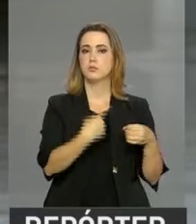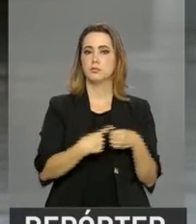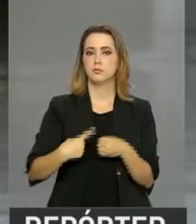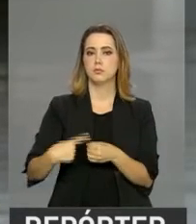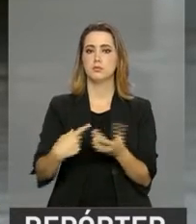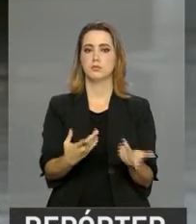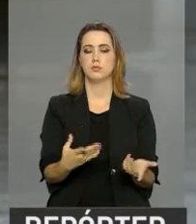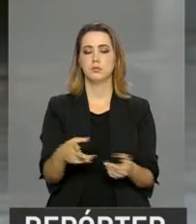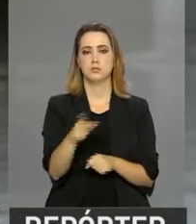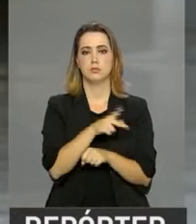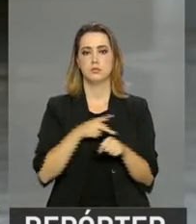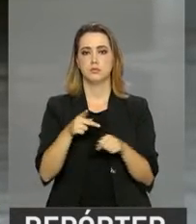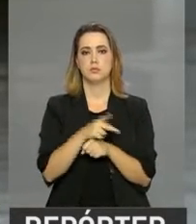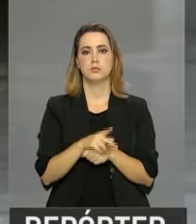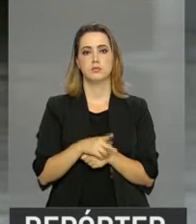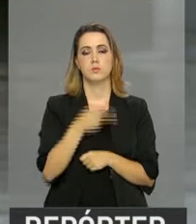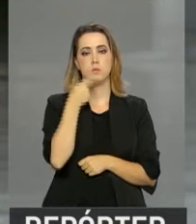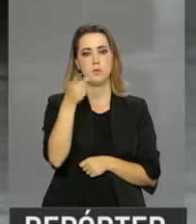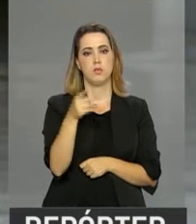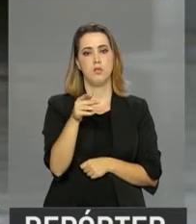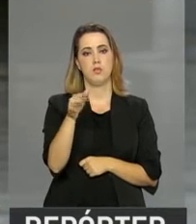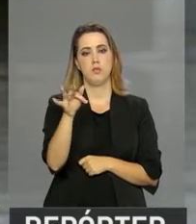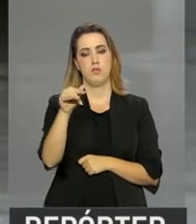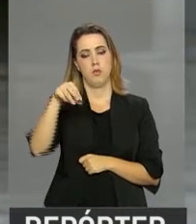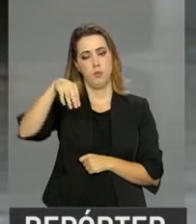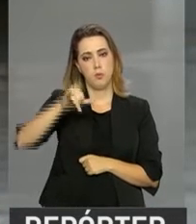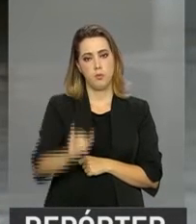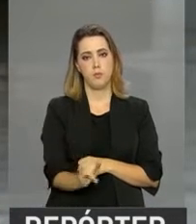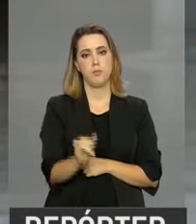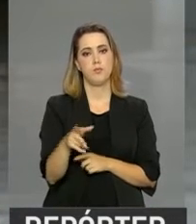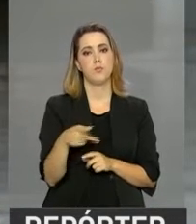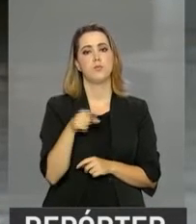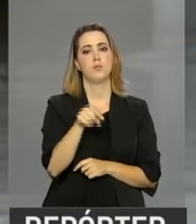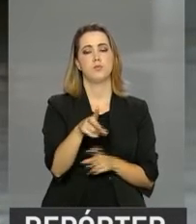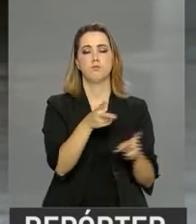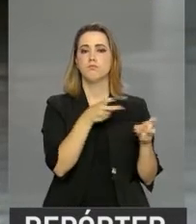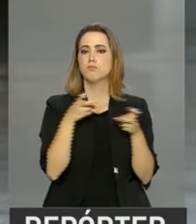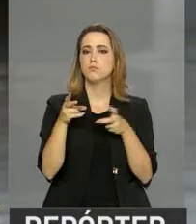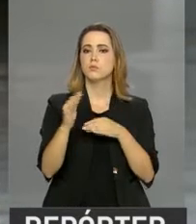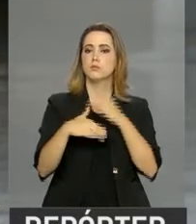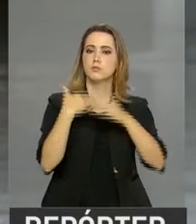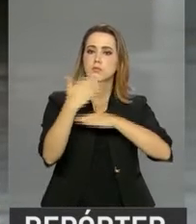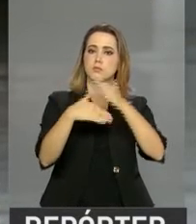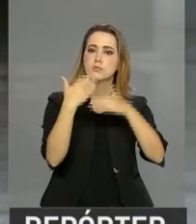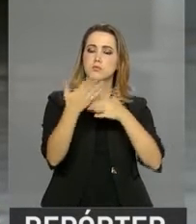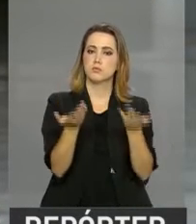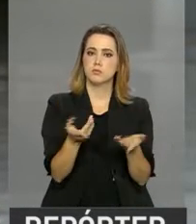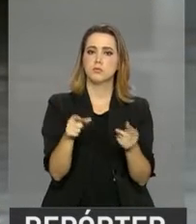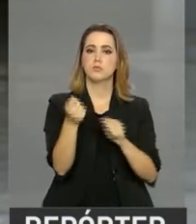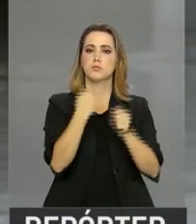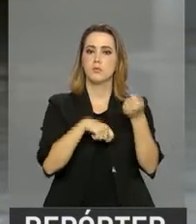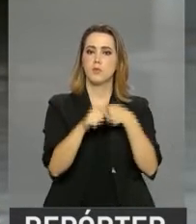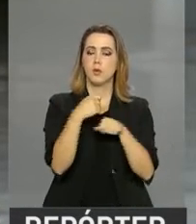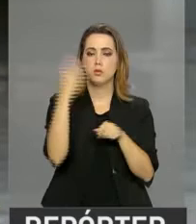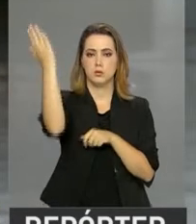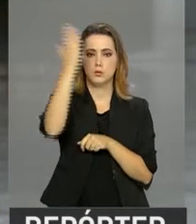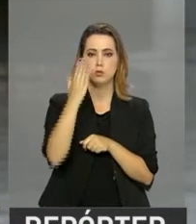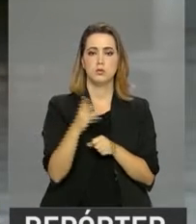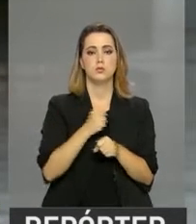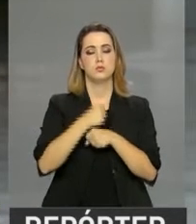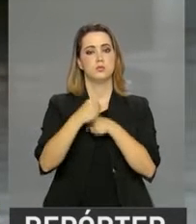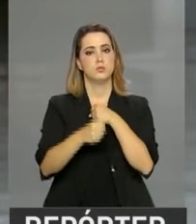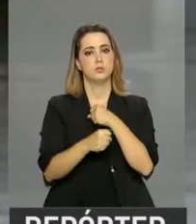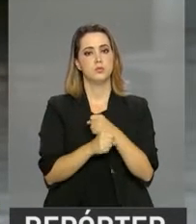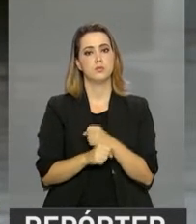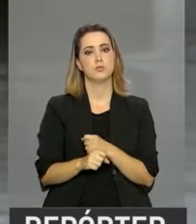municípios do país. Segundo o Fundo Monetário Internacional, a previsão de crescimento para a economia brasileira em 2017